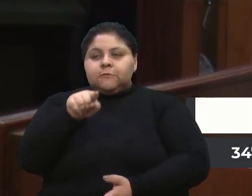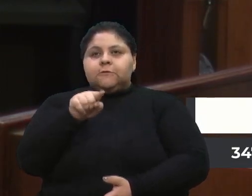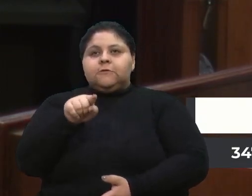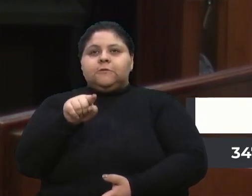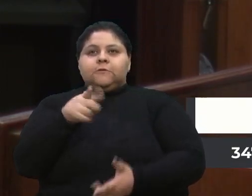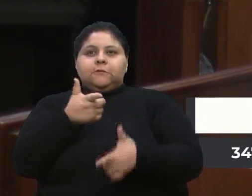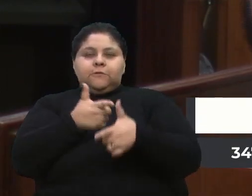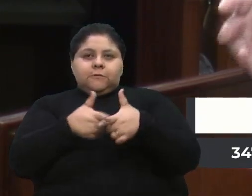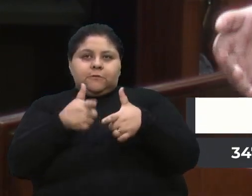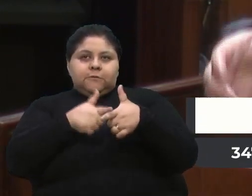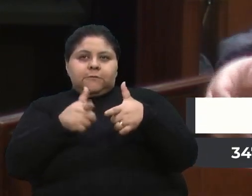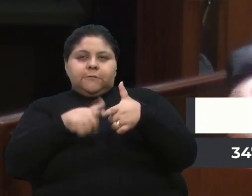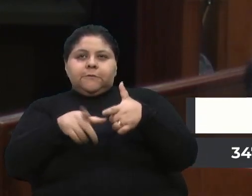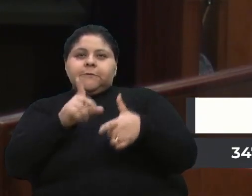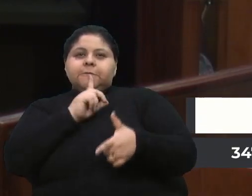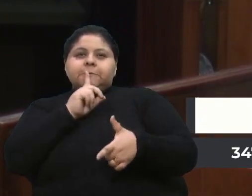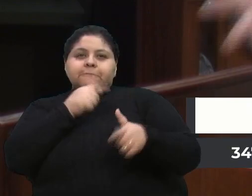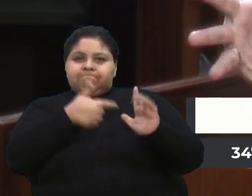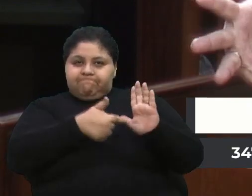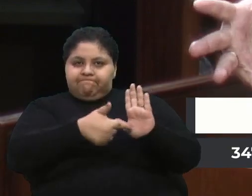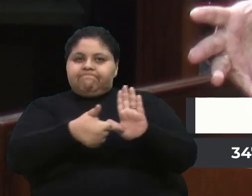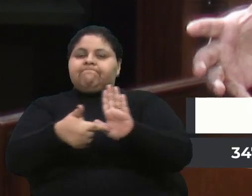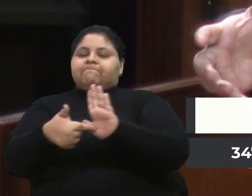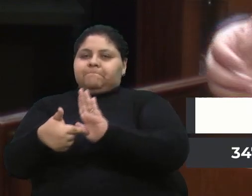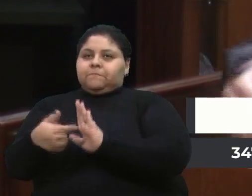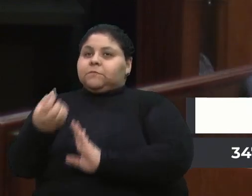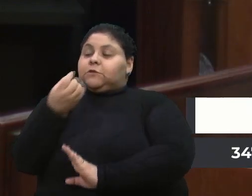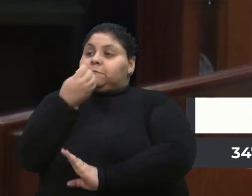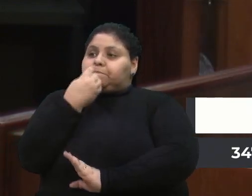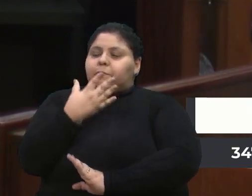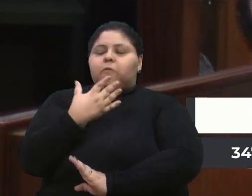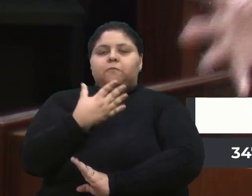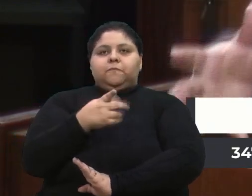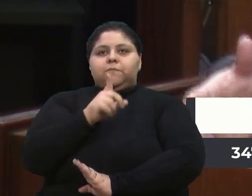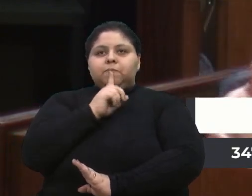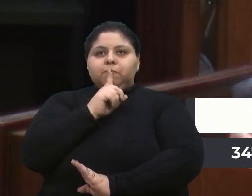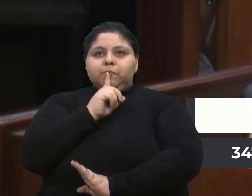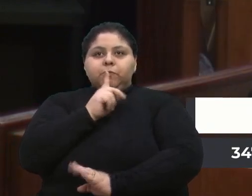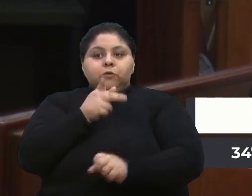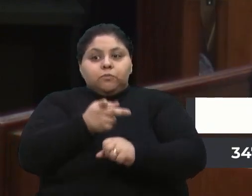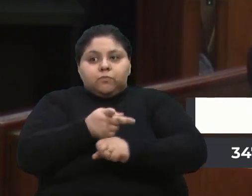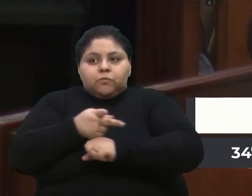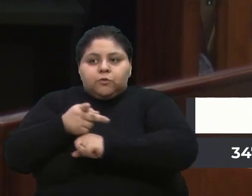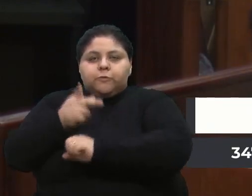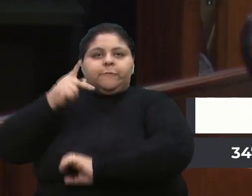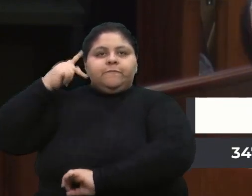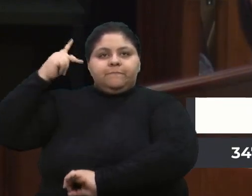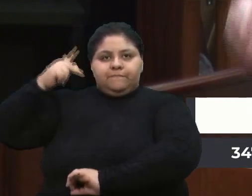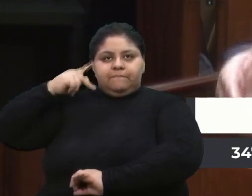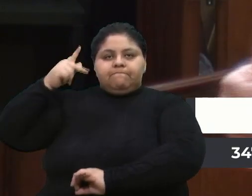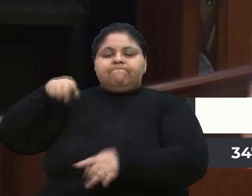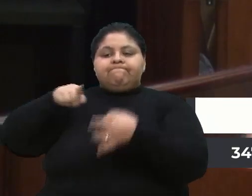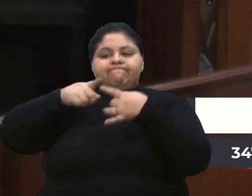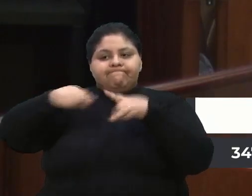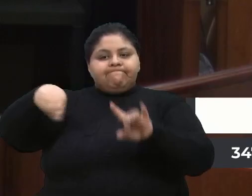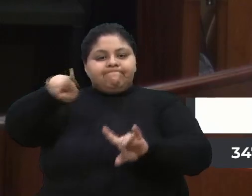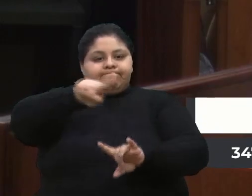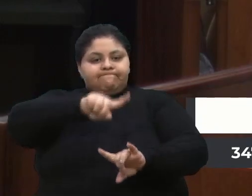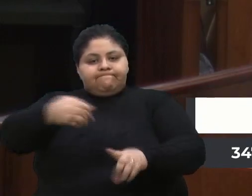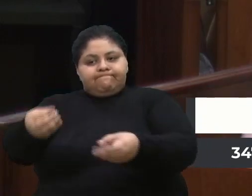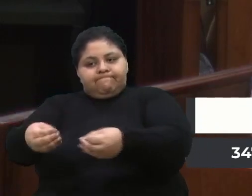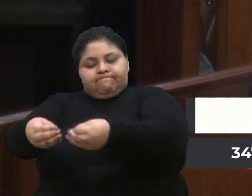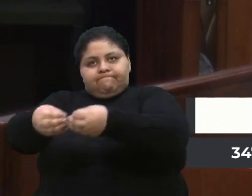Menegucci colocou aqui, e que bom, vereador Alberto, que procuraram os vereadores, mas a gente recebeu,